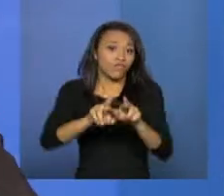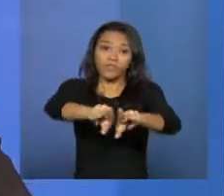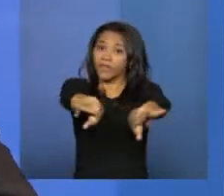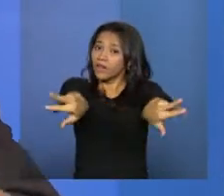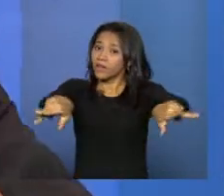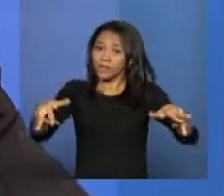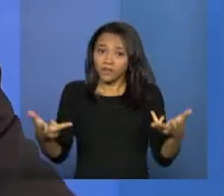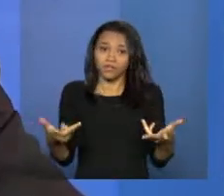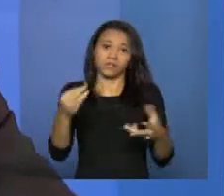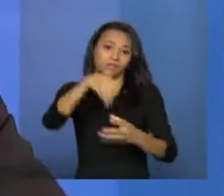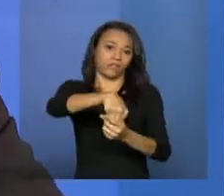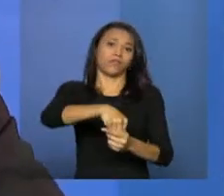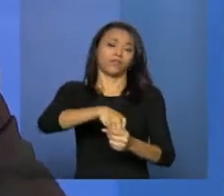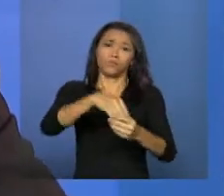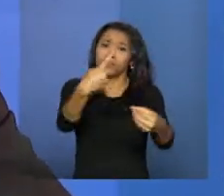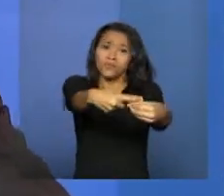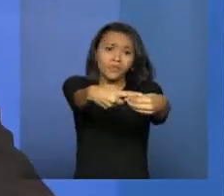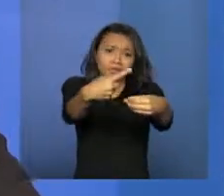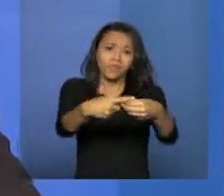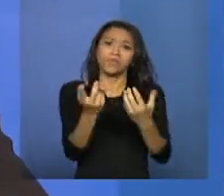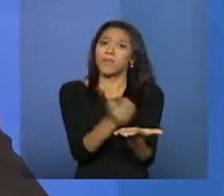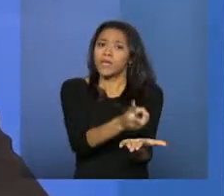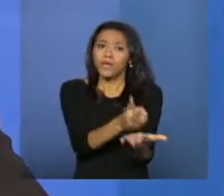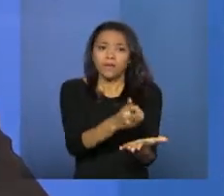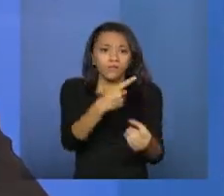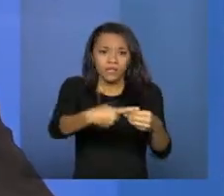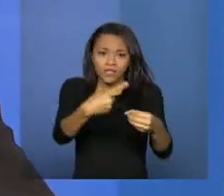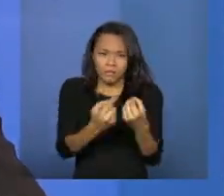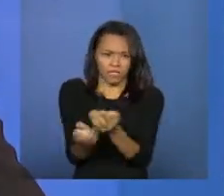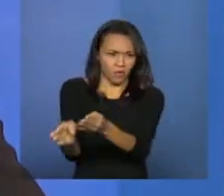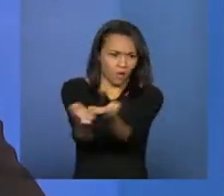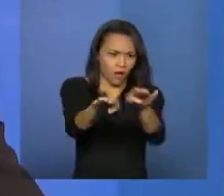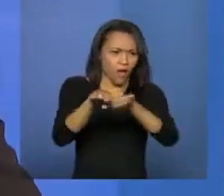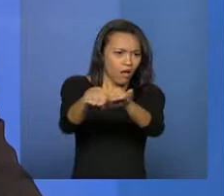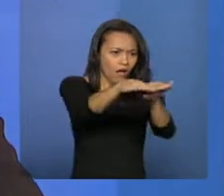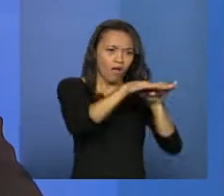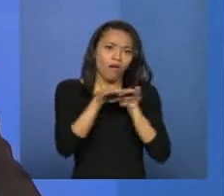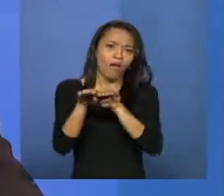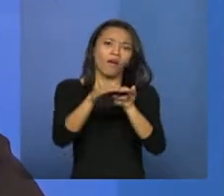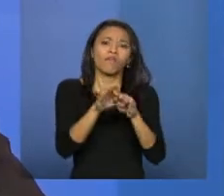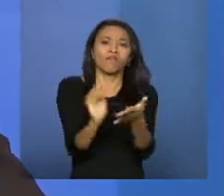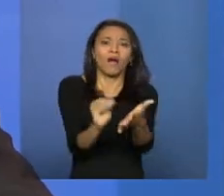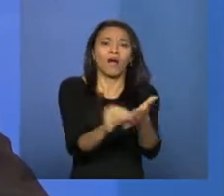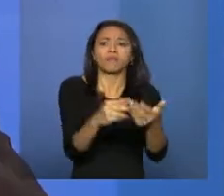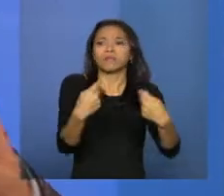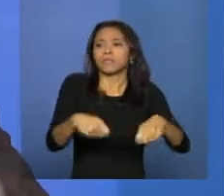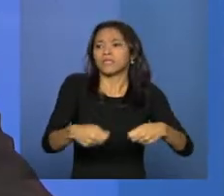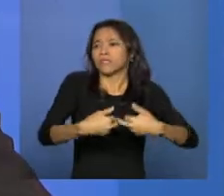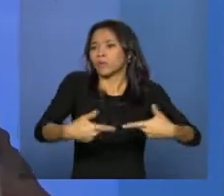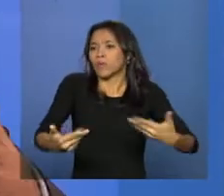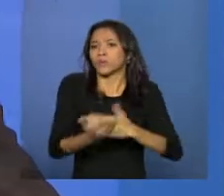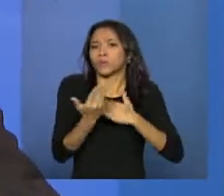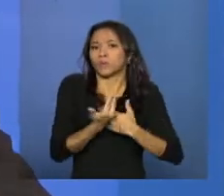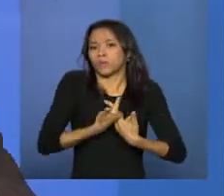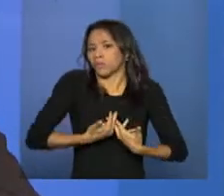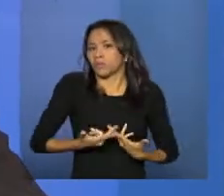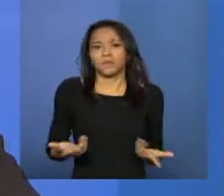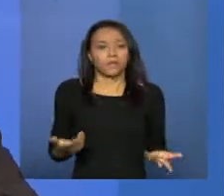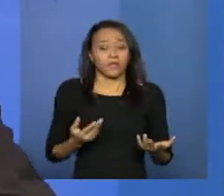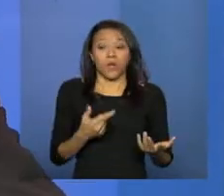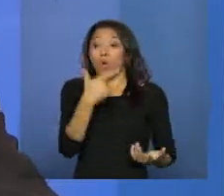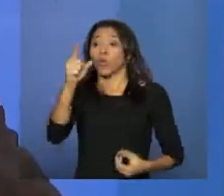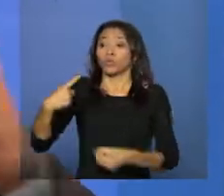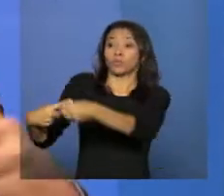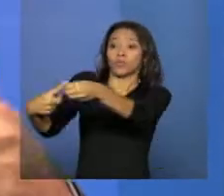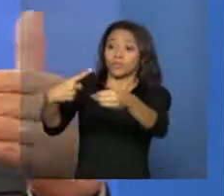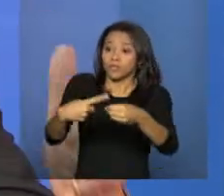Inclusive, dentro do próprio município, não são as mesmas situações de vulnerabilidade e risco que uma família vivencia em um município,